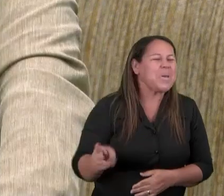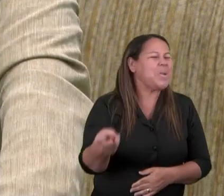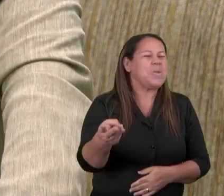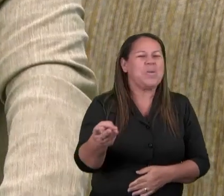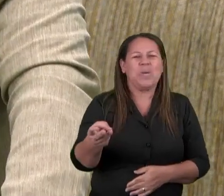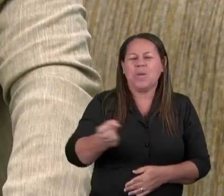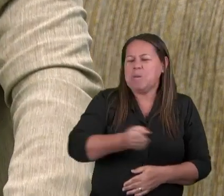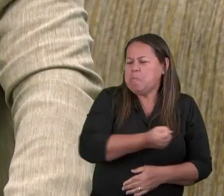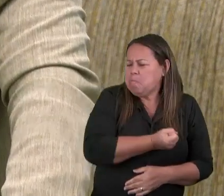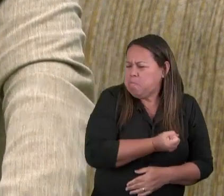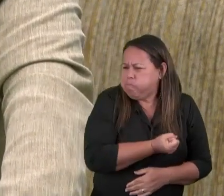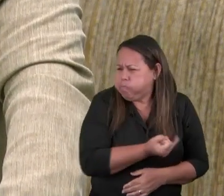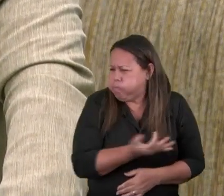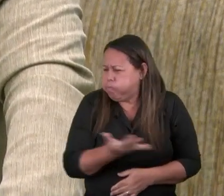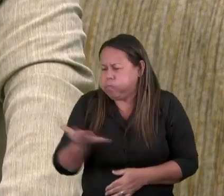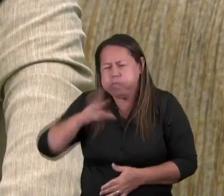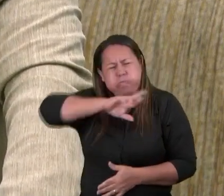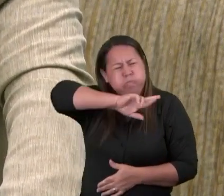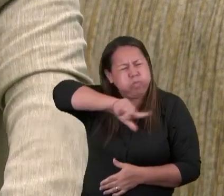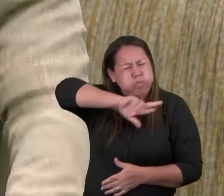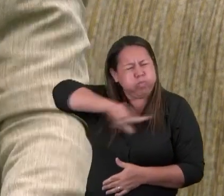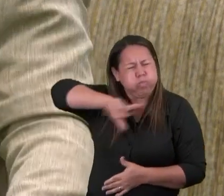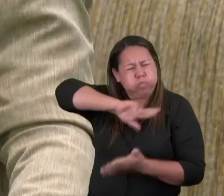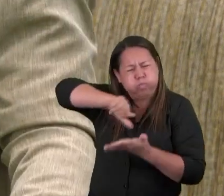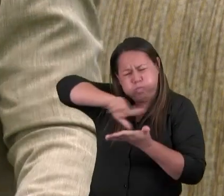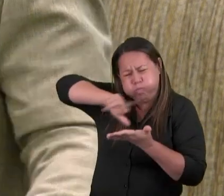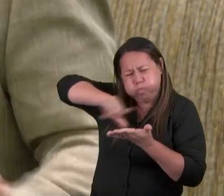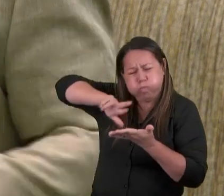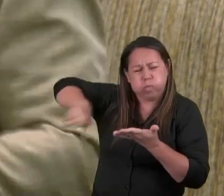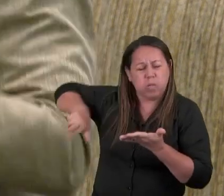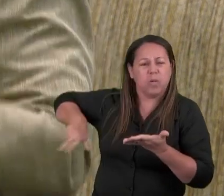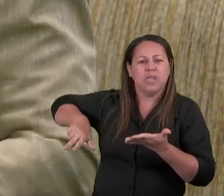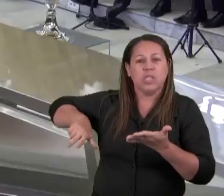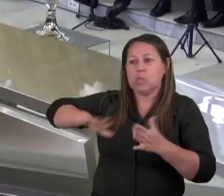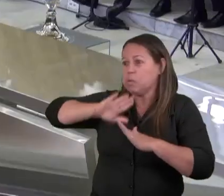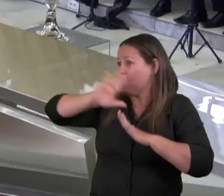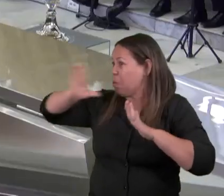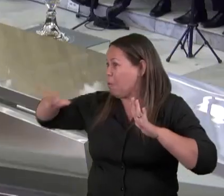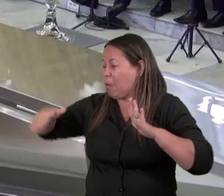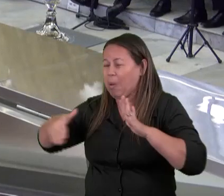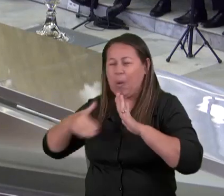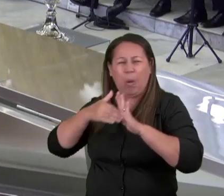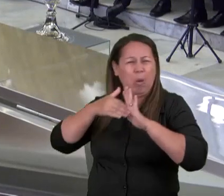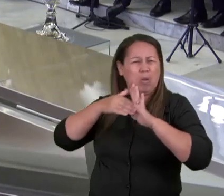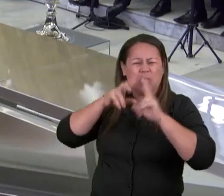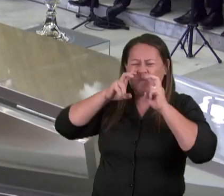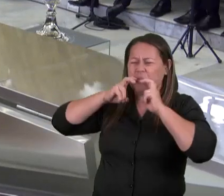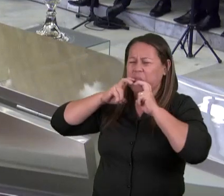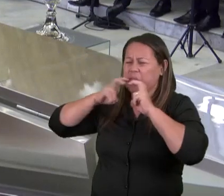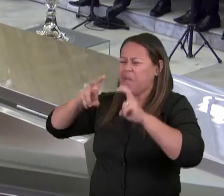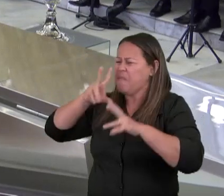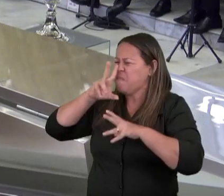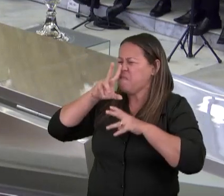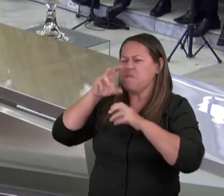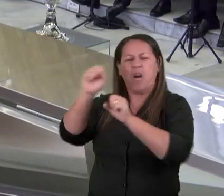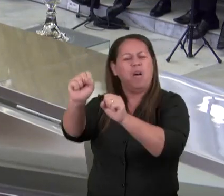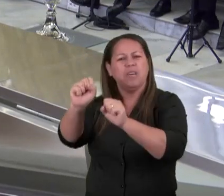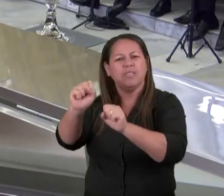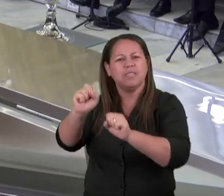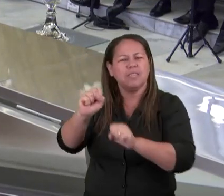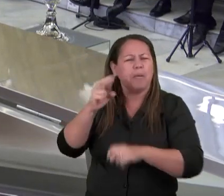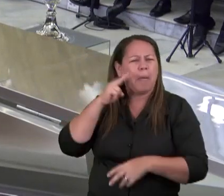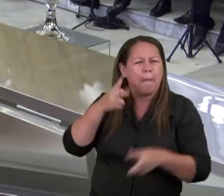milhões E milhares De milhares Que com grande voz Diziam Olha o que os anjos